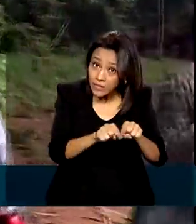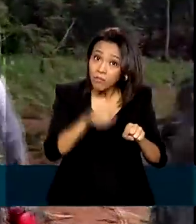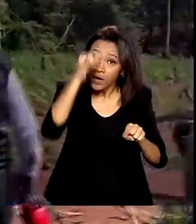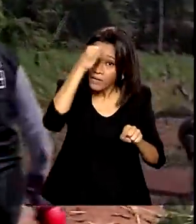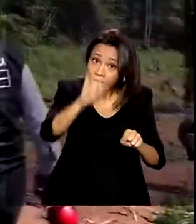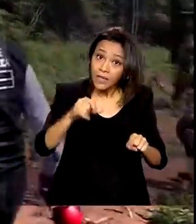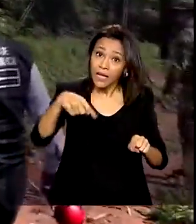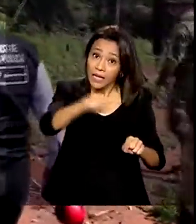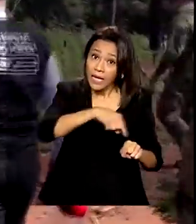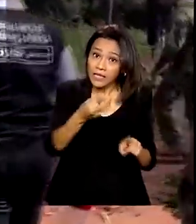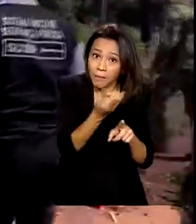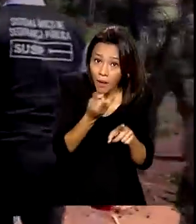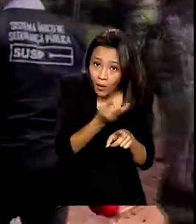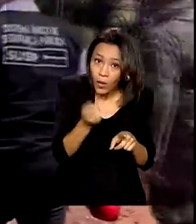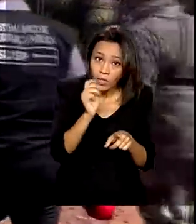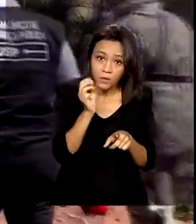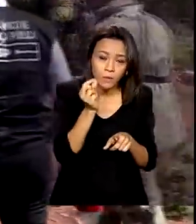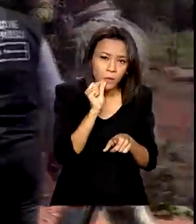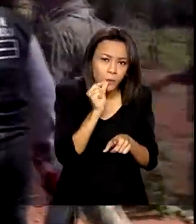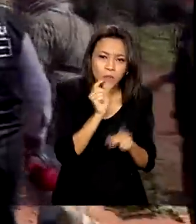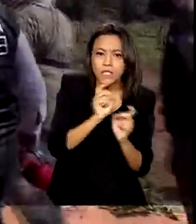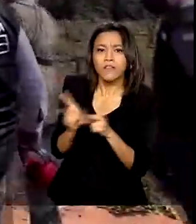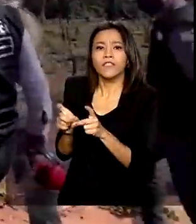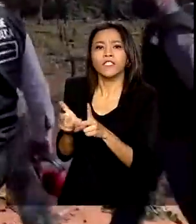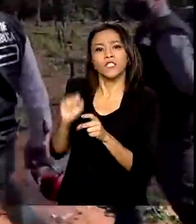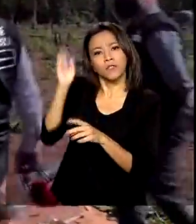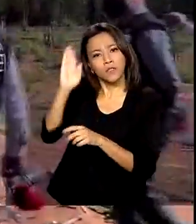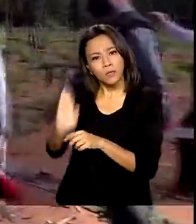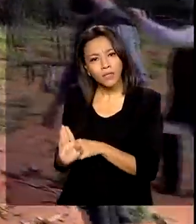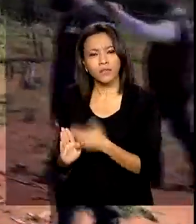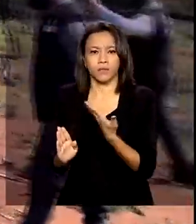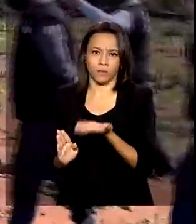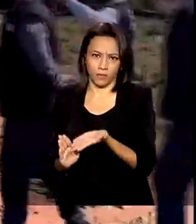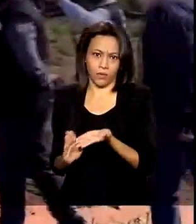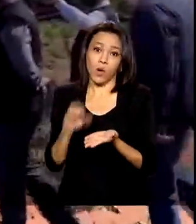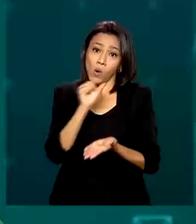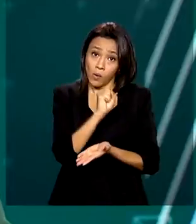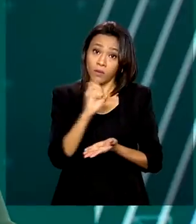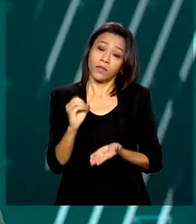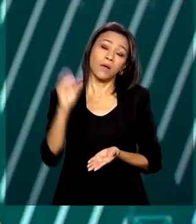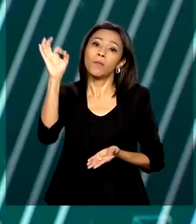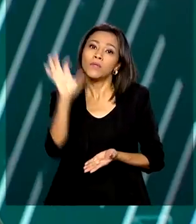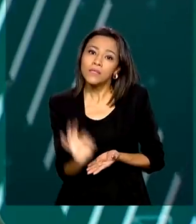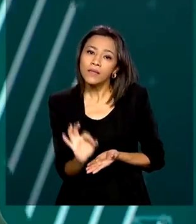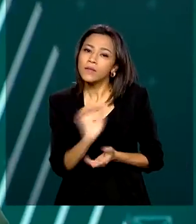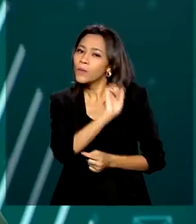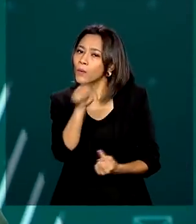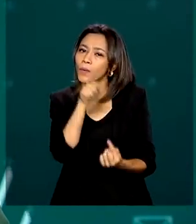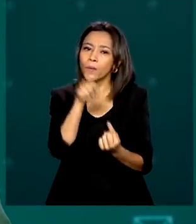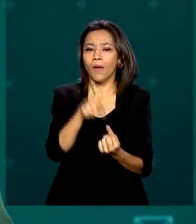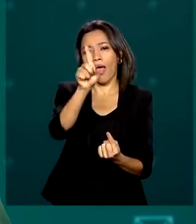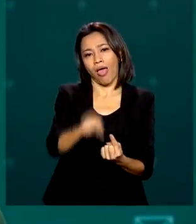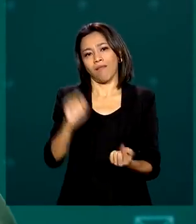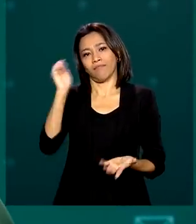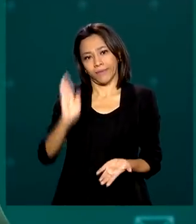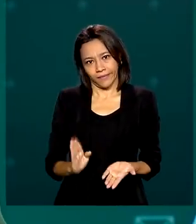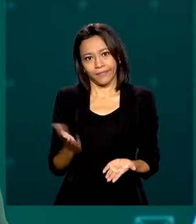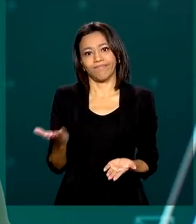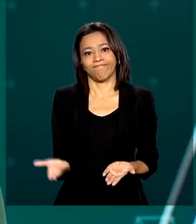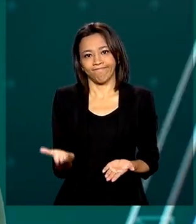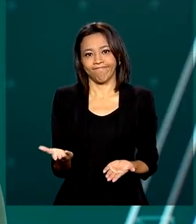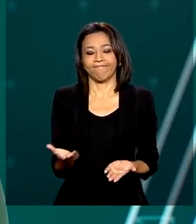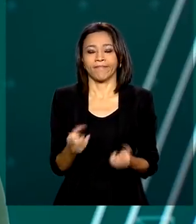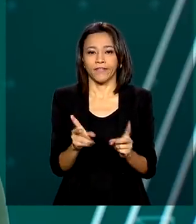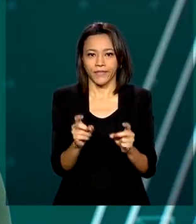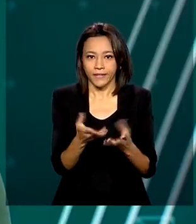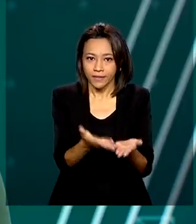que a maconha produzida lá seja vendida aqui. Até 80% da produção tem como destino o Brasil. A operação de